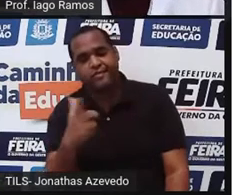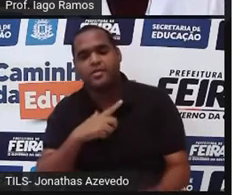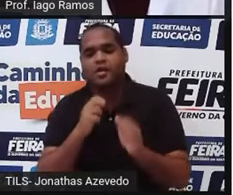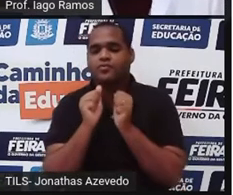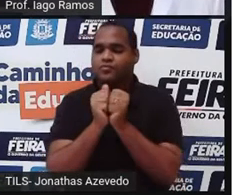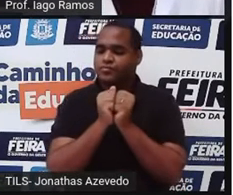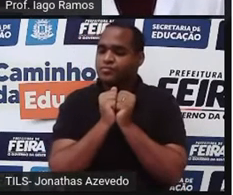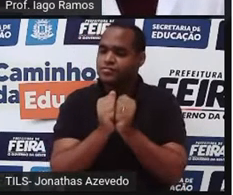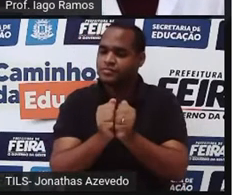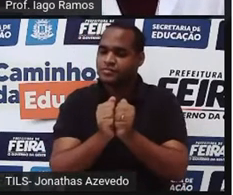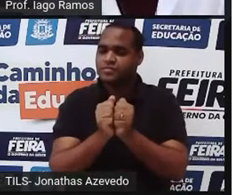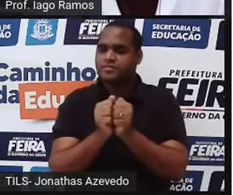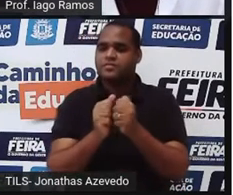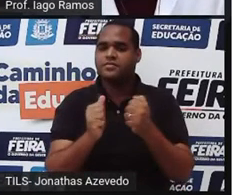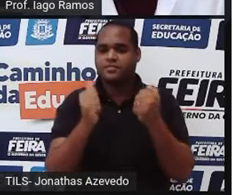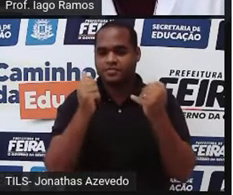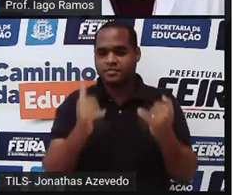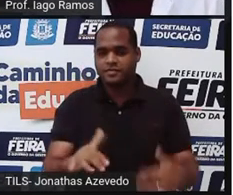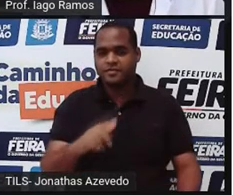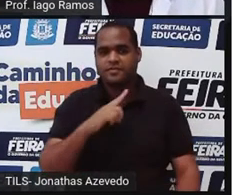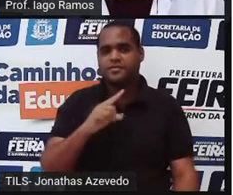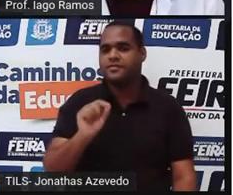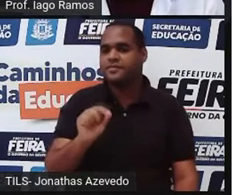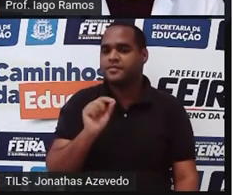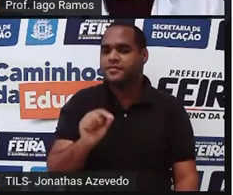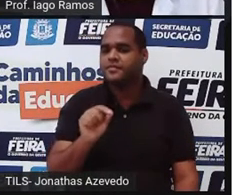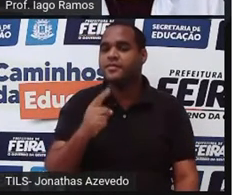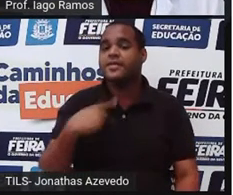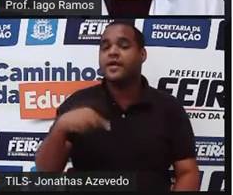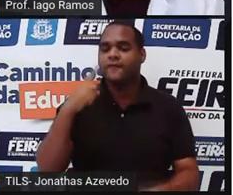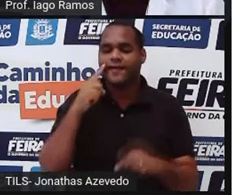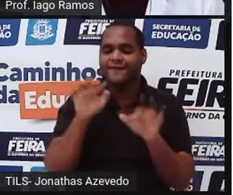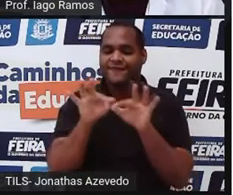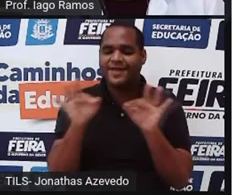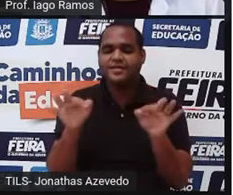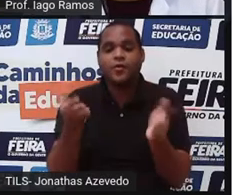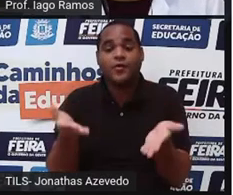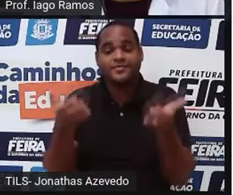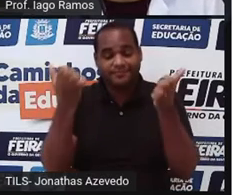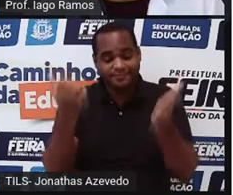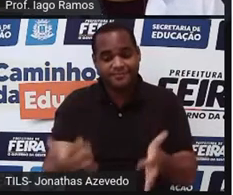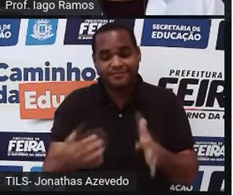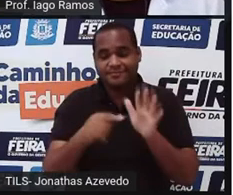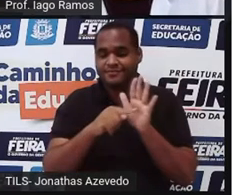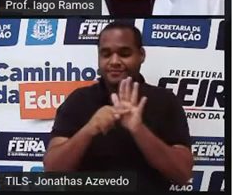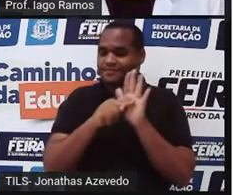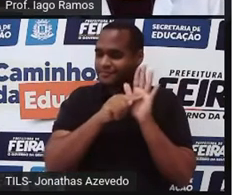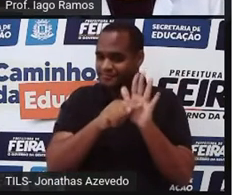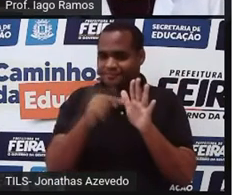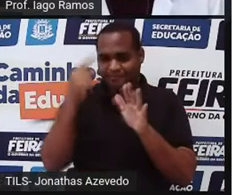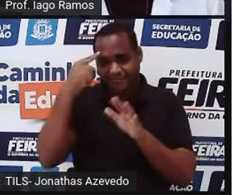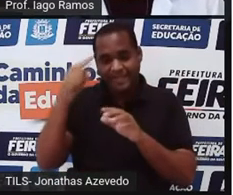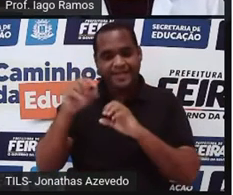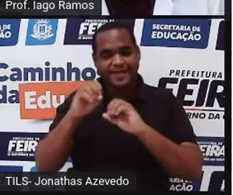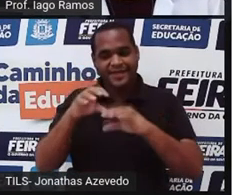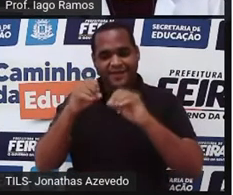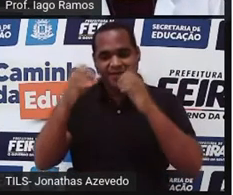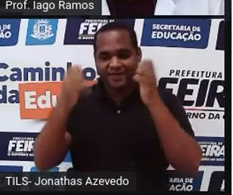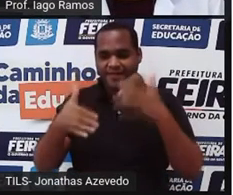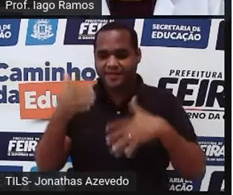E aí eu trago mais uma vez para você essa frase que eu já trouxe para você na nossa última aula, né? Os números